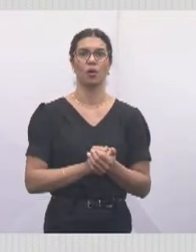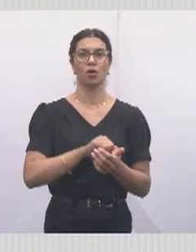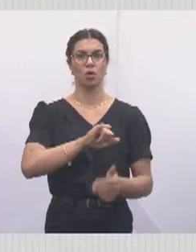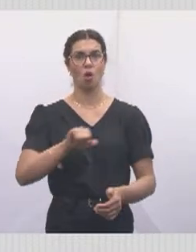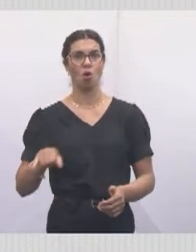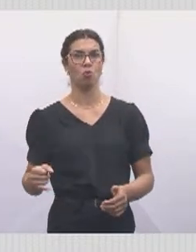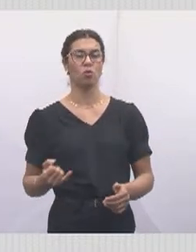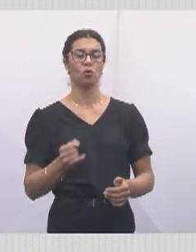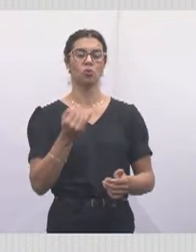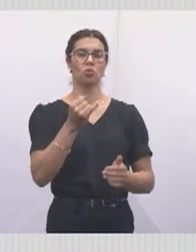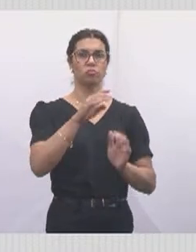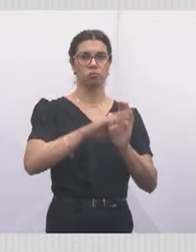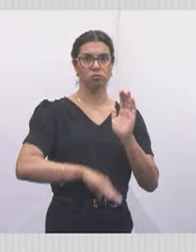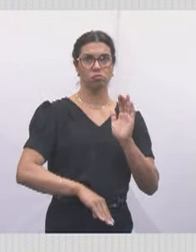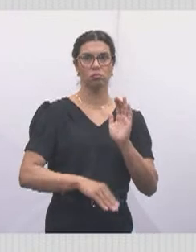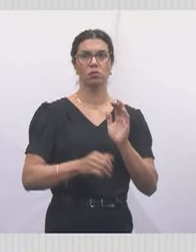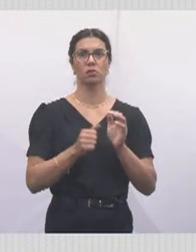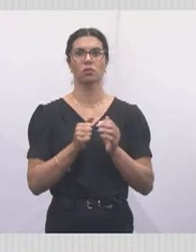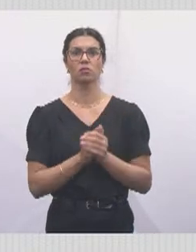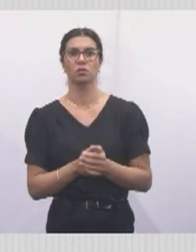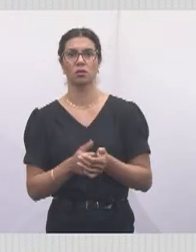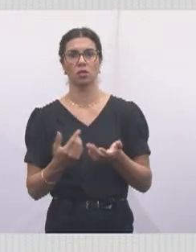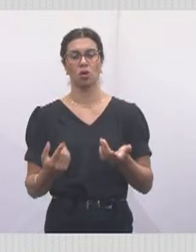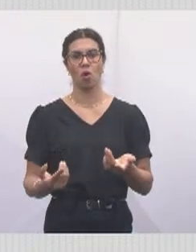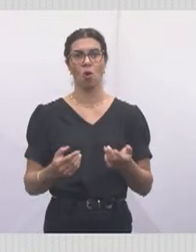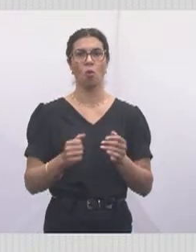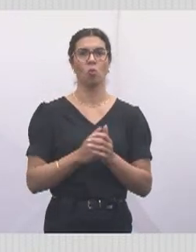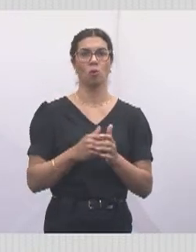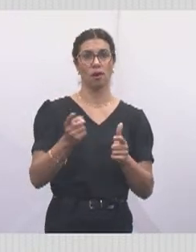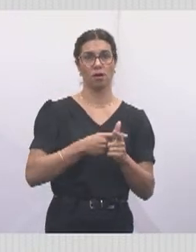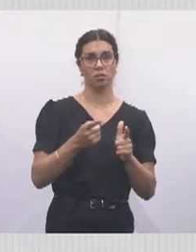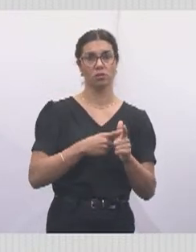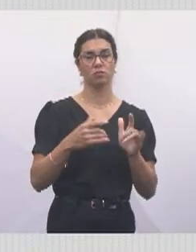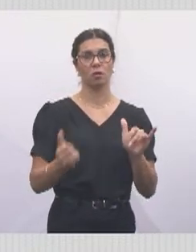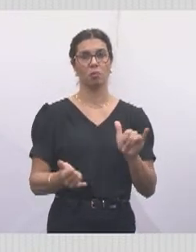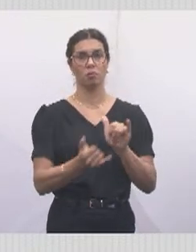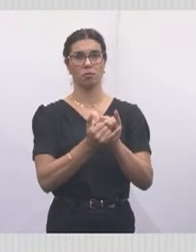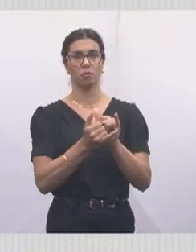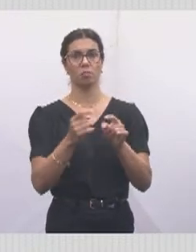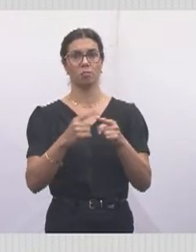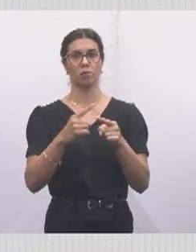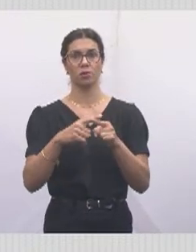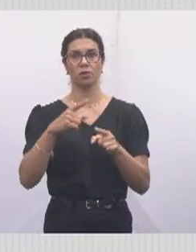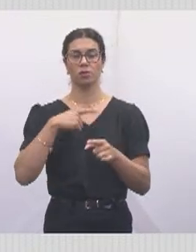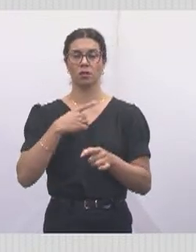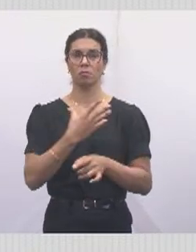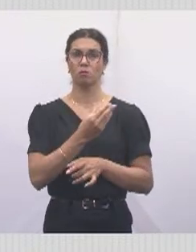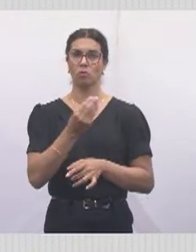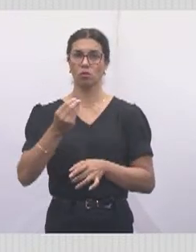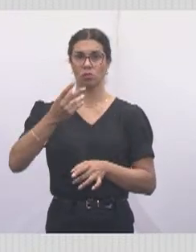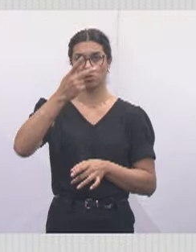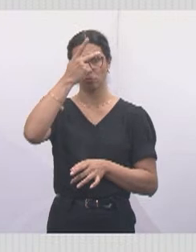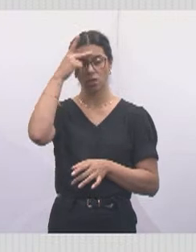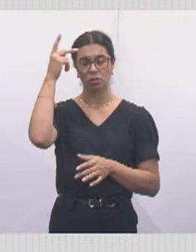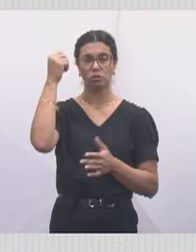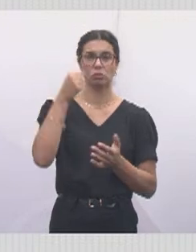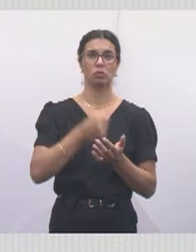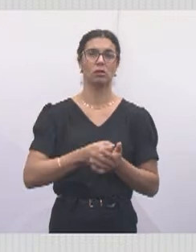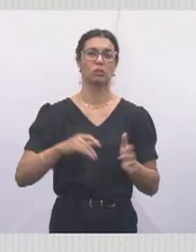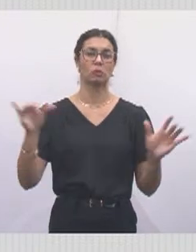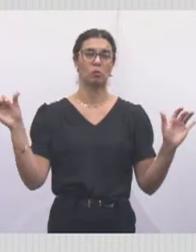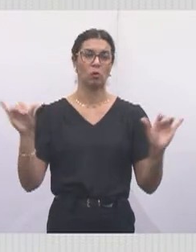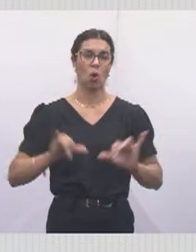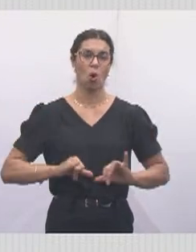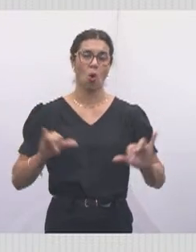anistia, esse perdão dessa dívida, porque olha, tem muita gente que na pandemia passou uma luta muito